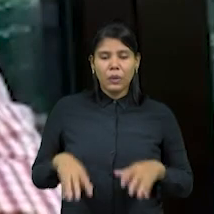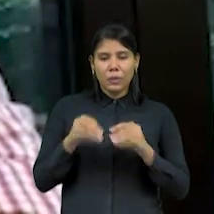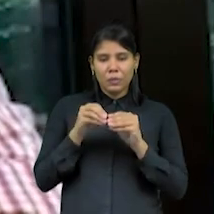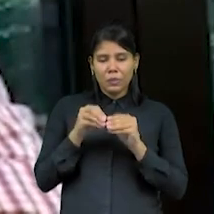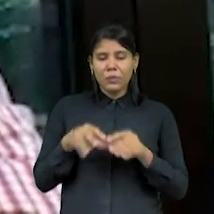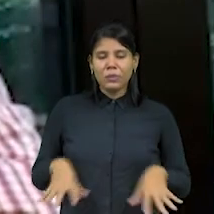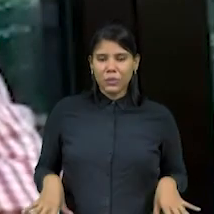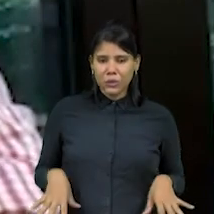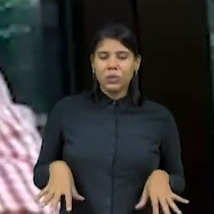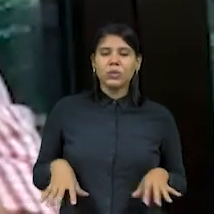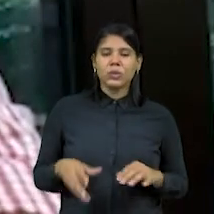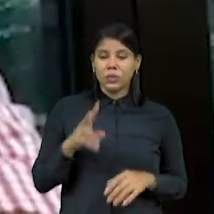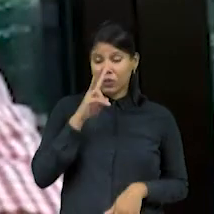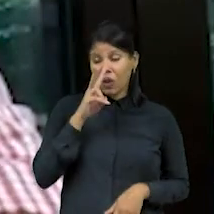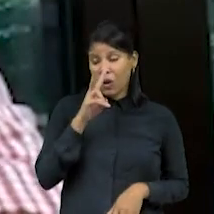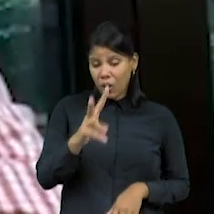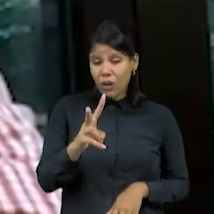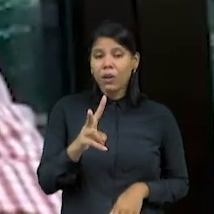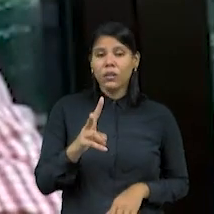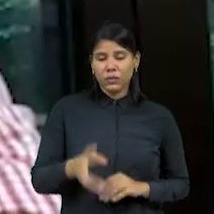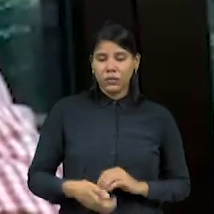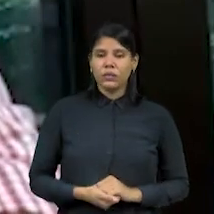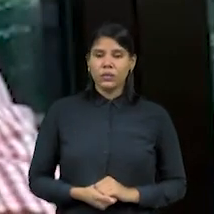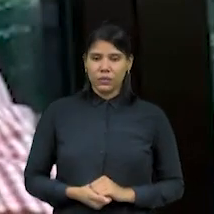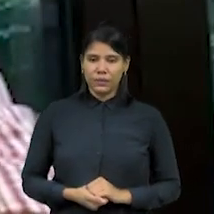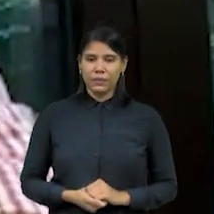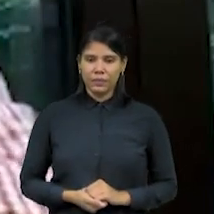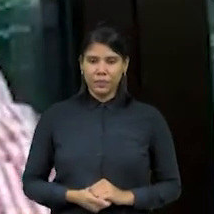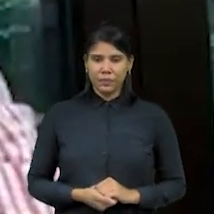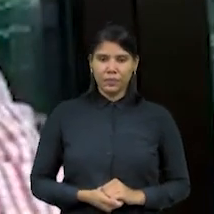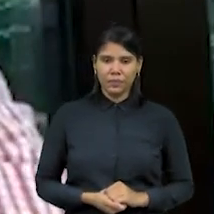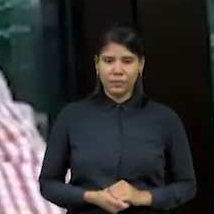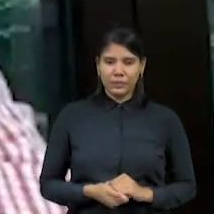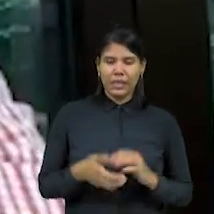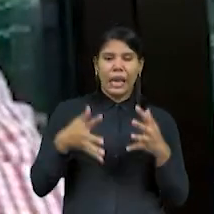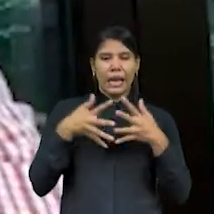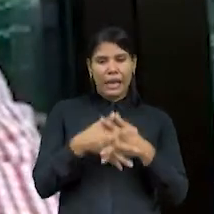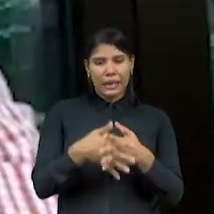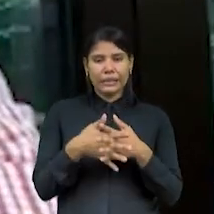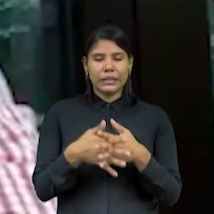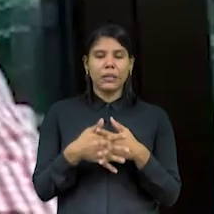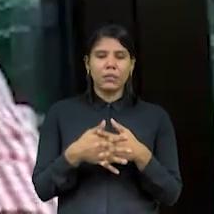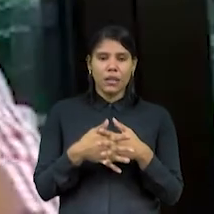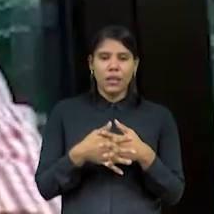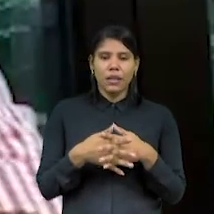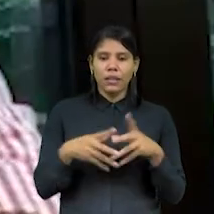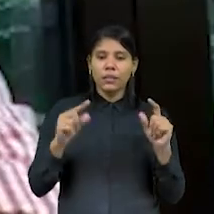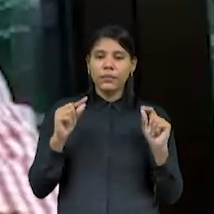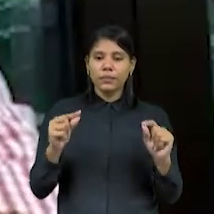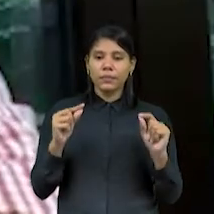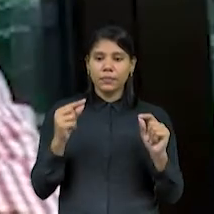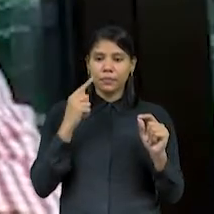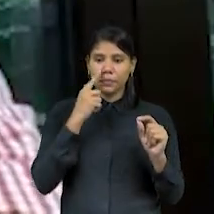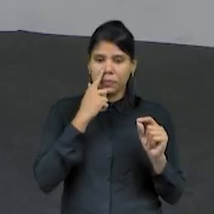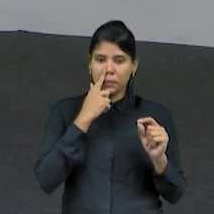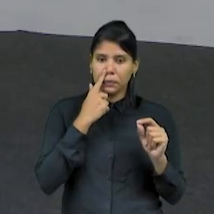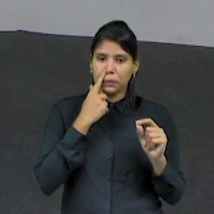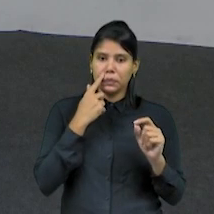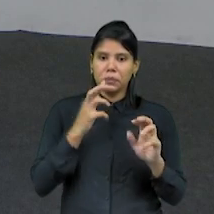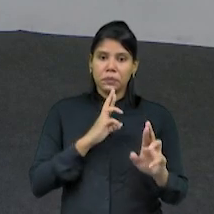mexe com o preço de algumas commodities que acabam atrapalhando a nossa relação.